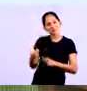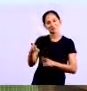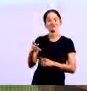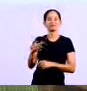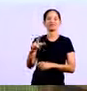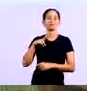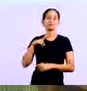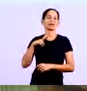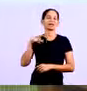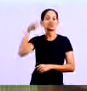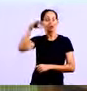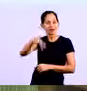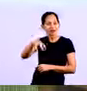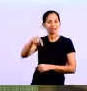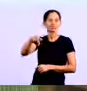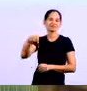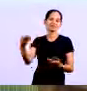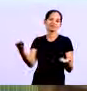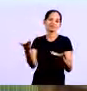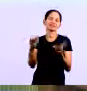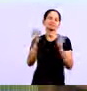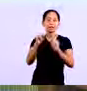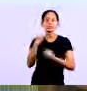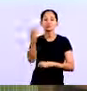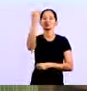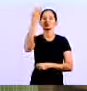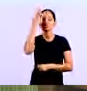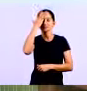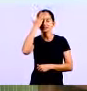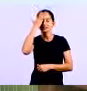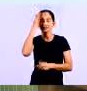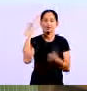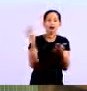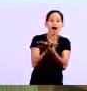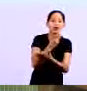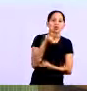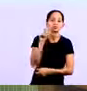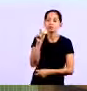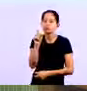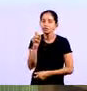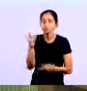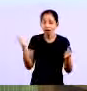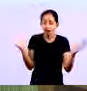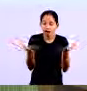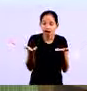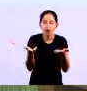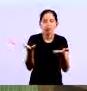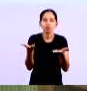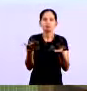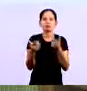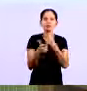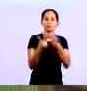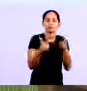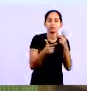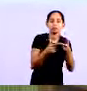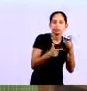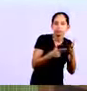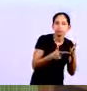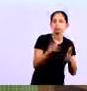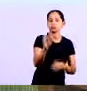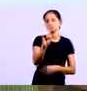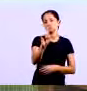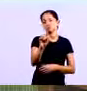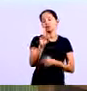E vários controles para cada situação O importante é que você saiba o que está acontecendo Os controles não existem para criar mais uma burocracia Eles